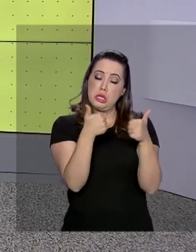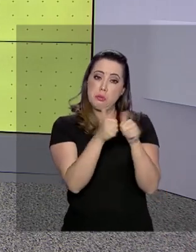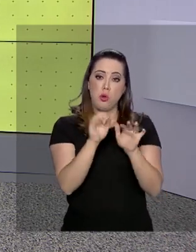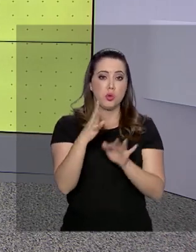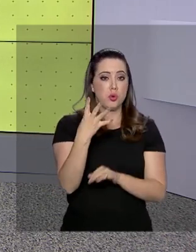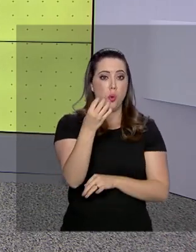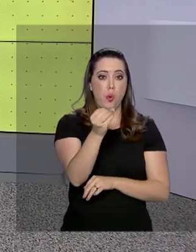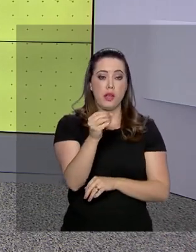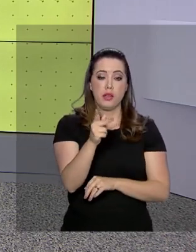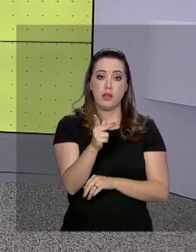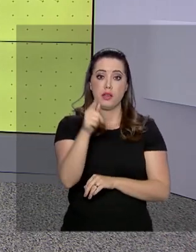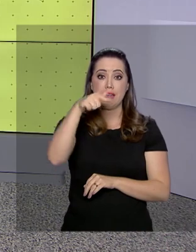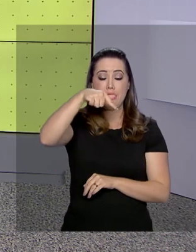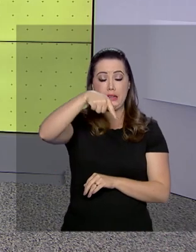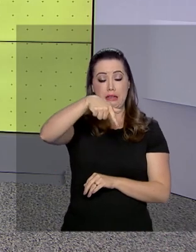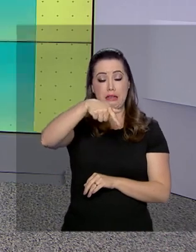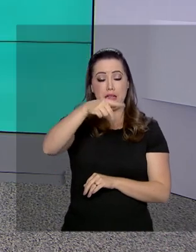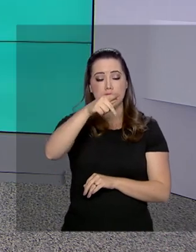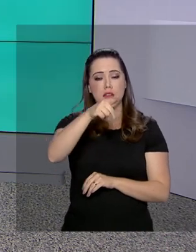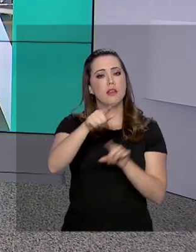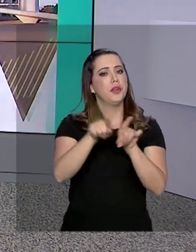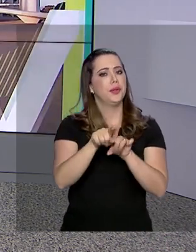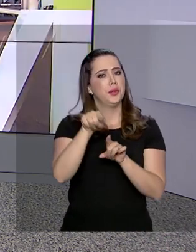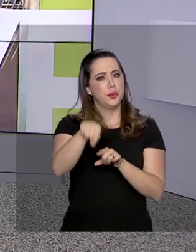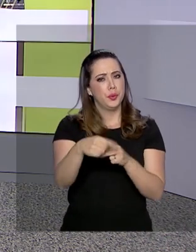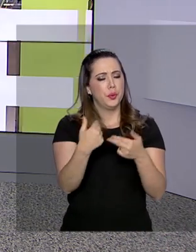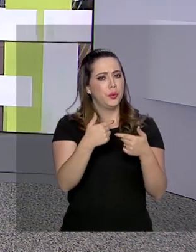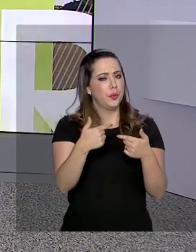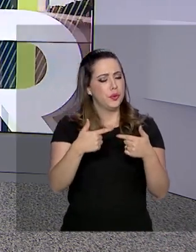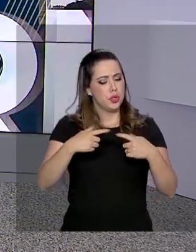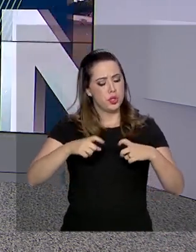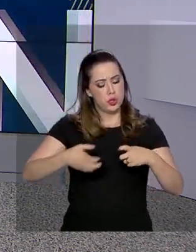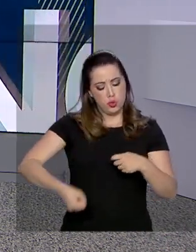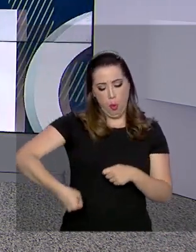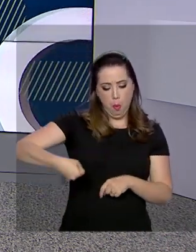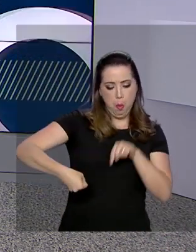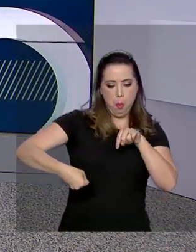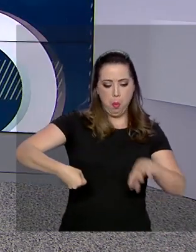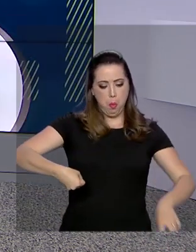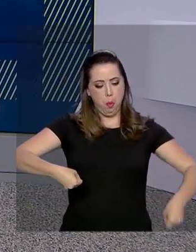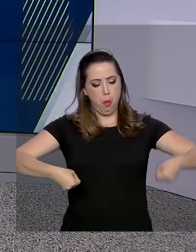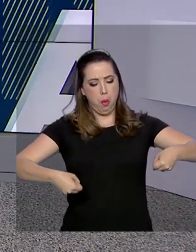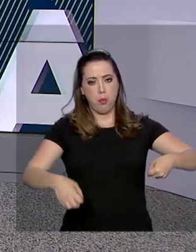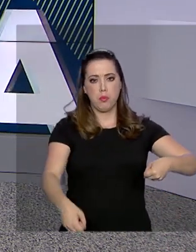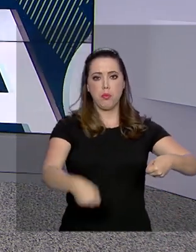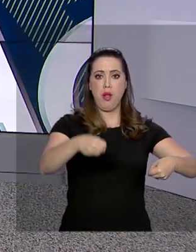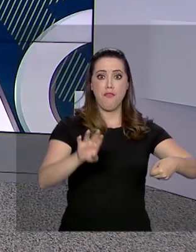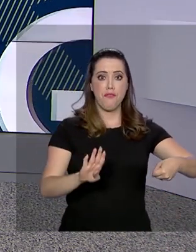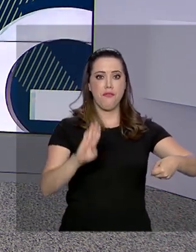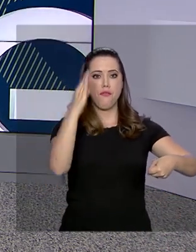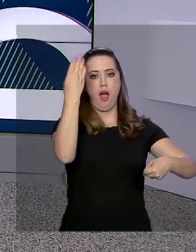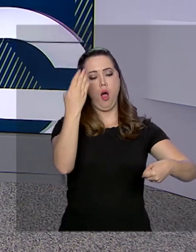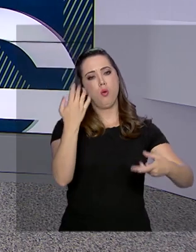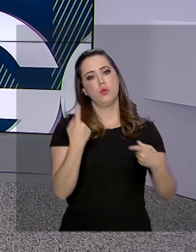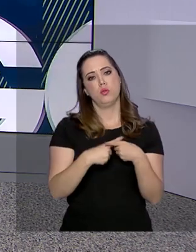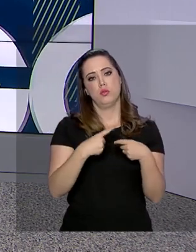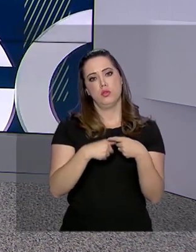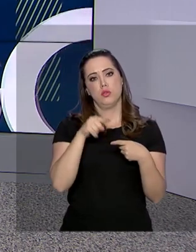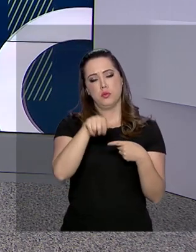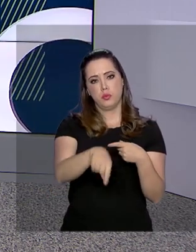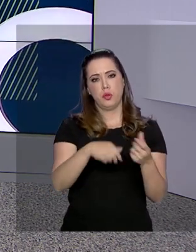40 quilos de agrotóxicos com suspeitas de serem contrabandeados e posteriormente colocados em embalagens